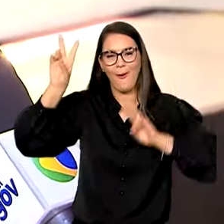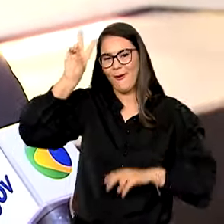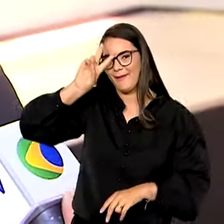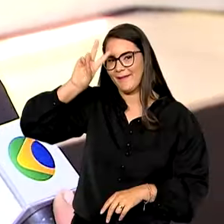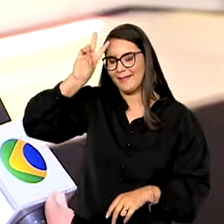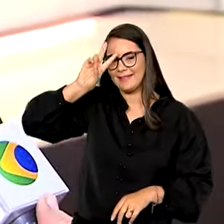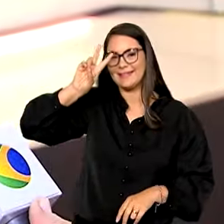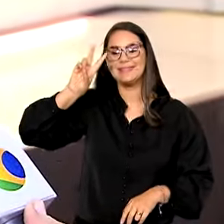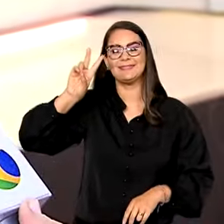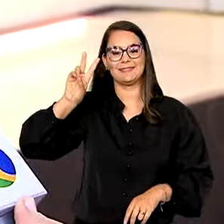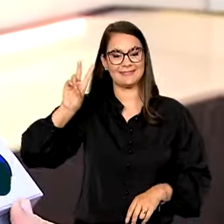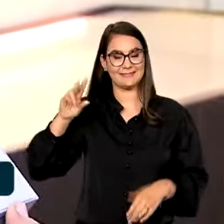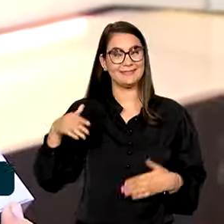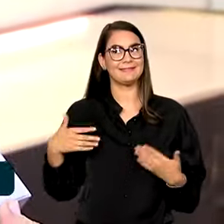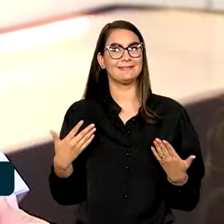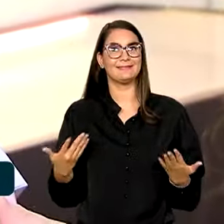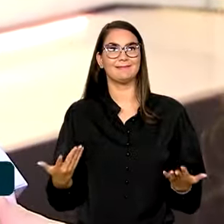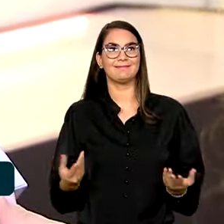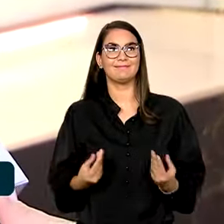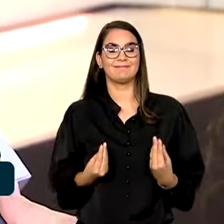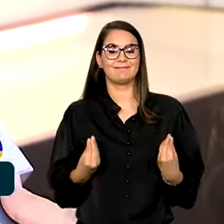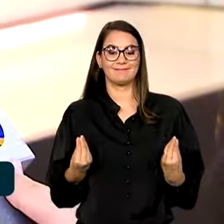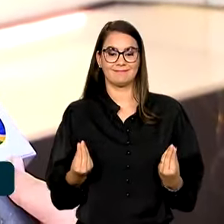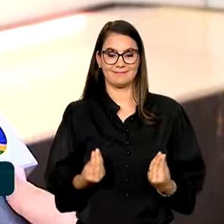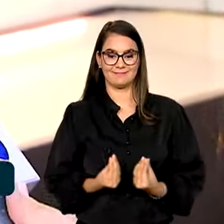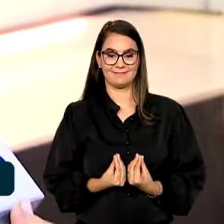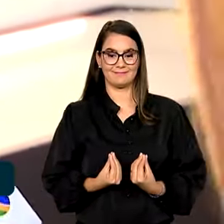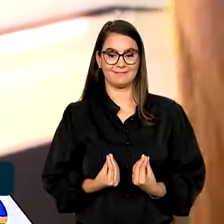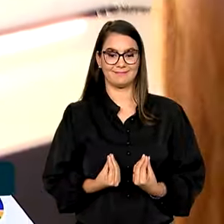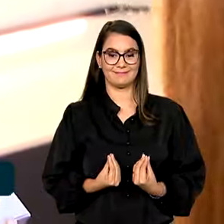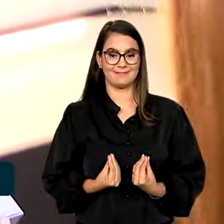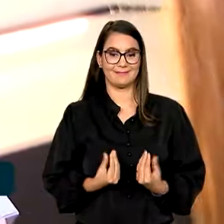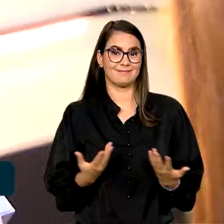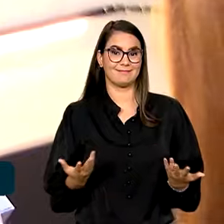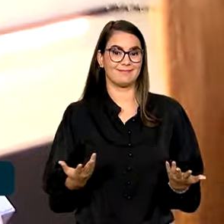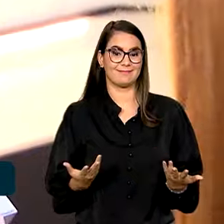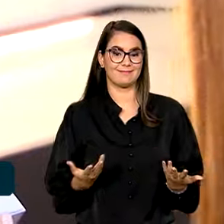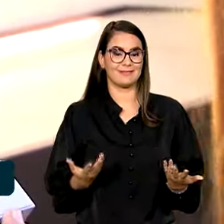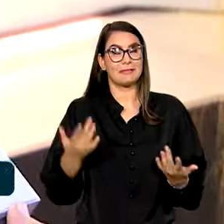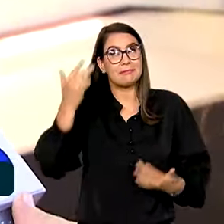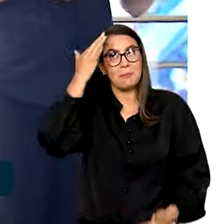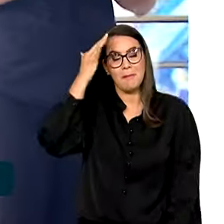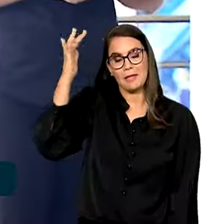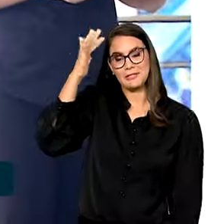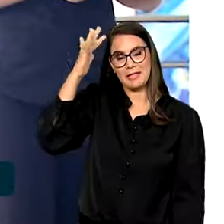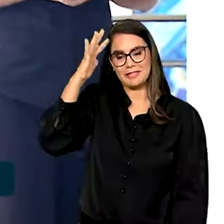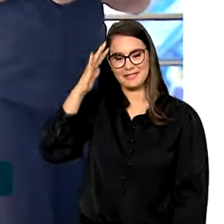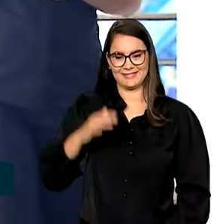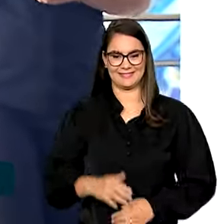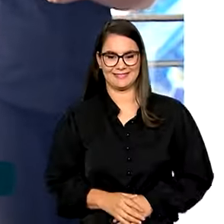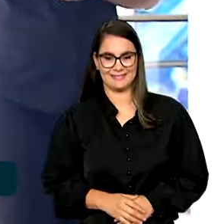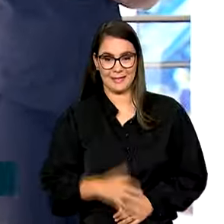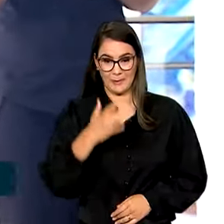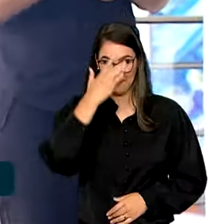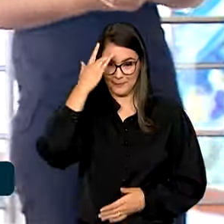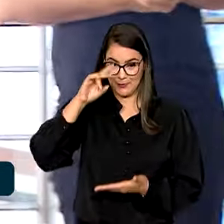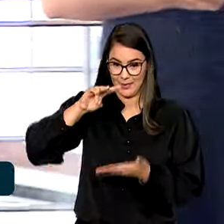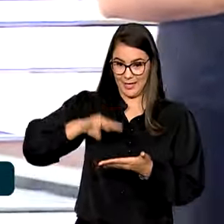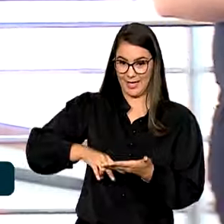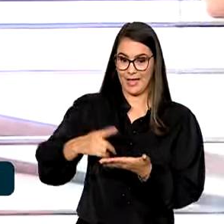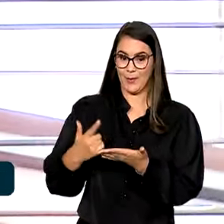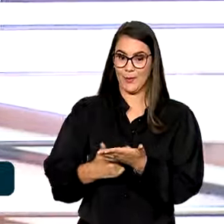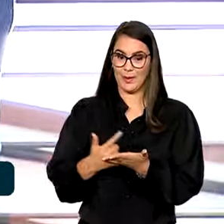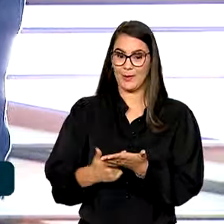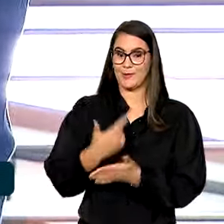da imaginação. E quem lê os livros para